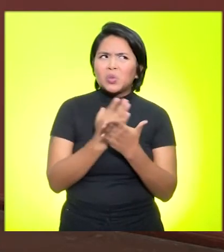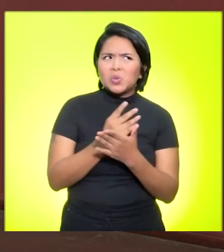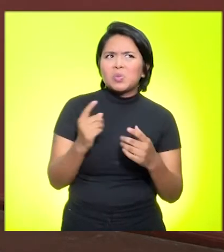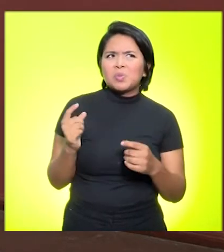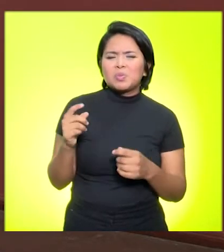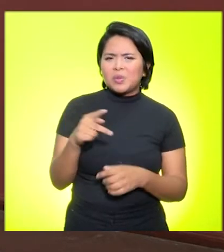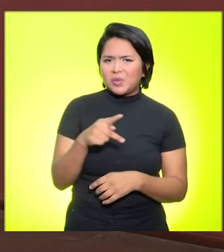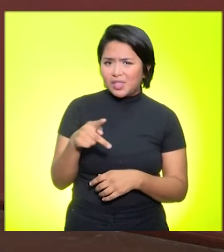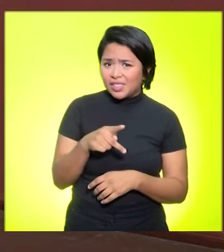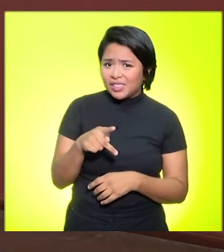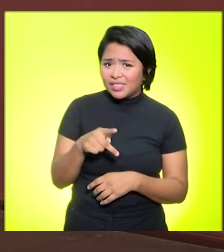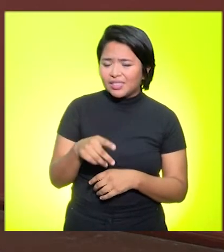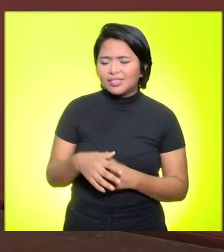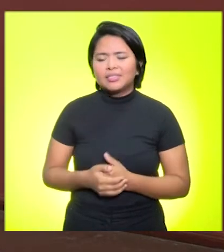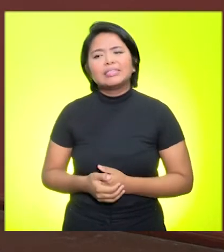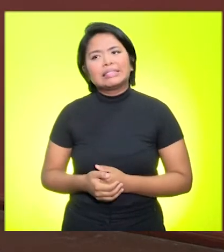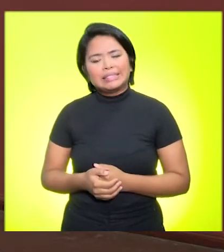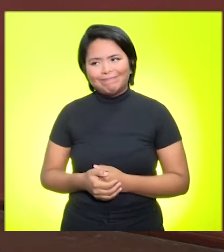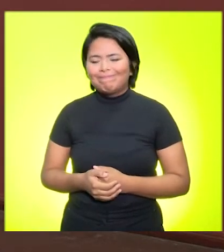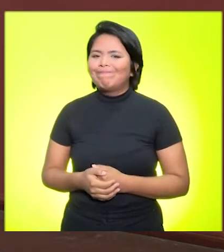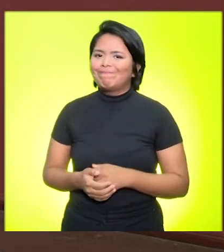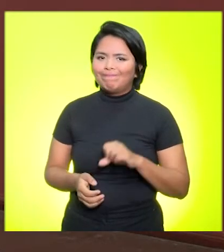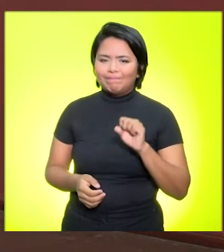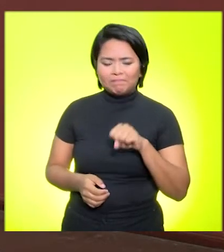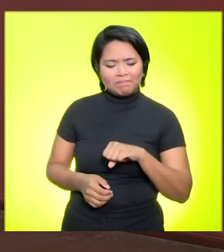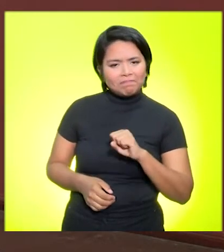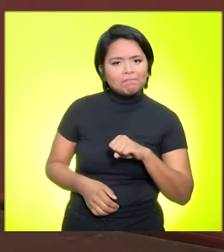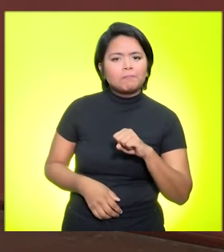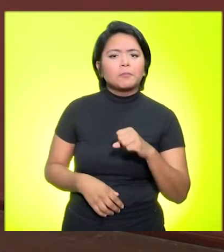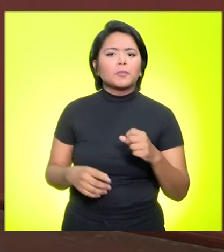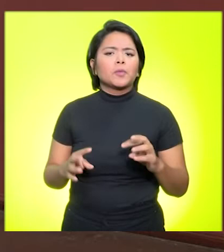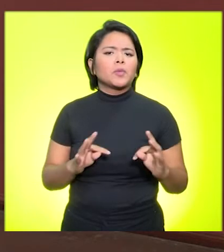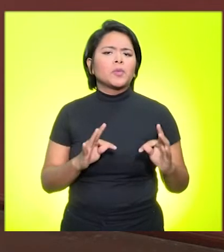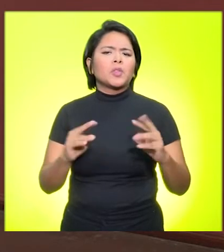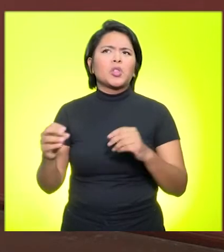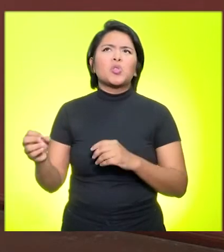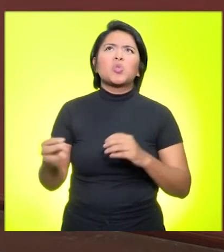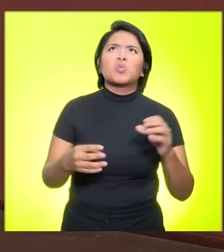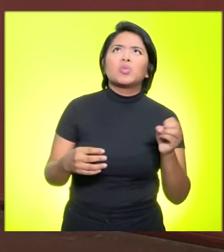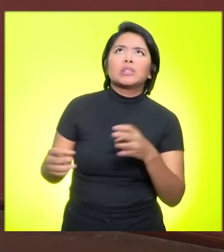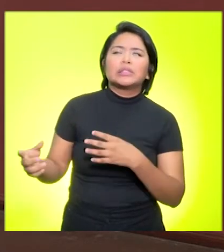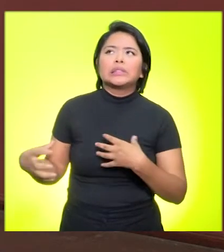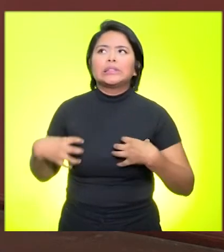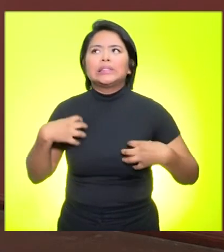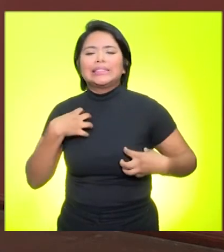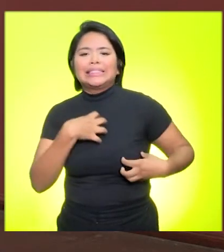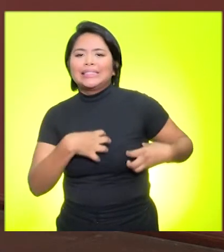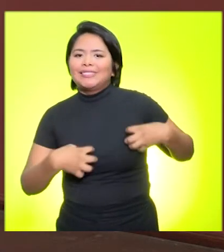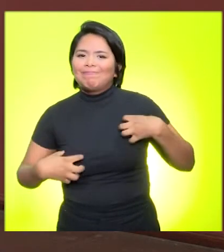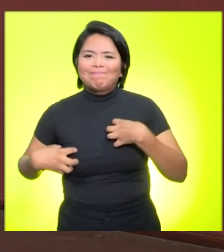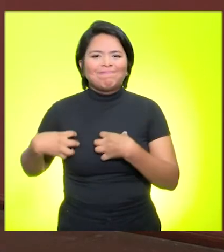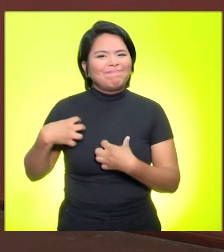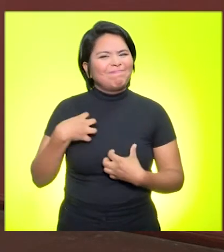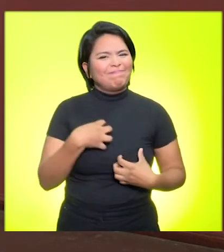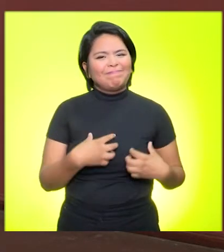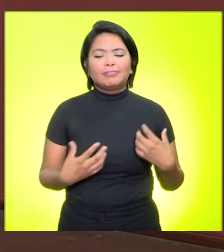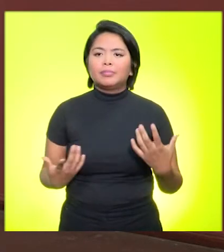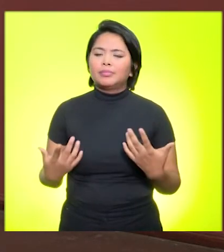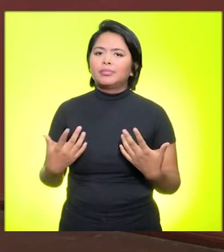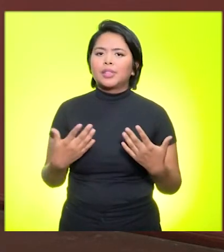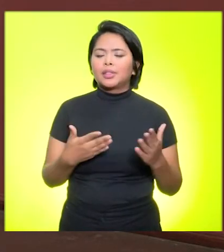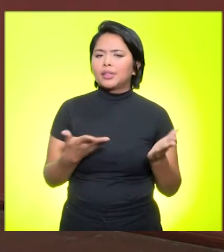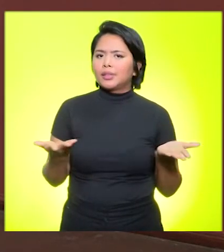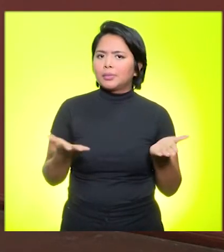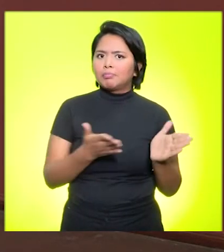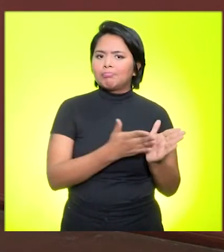que é novo na vida dos nossos alunos e professores causa um certo estresse. Então, nesse processo de transição,